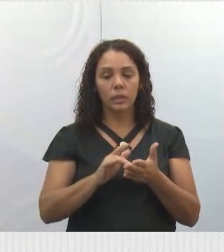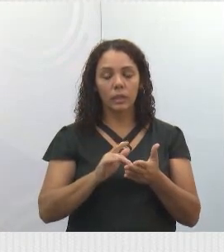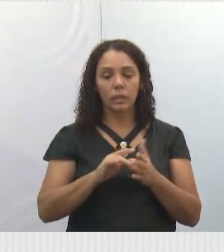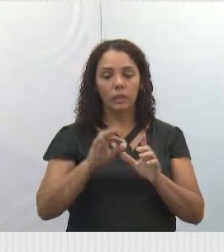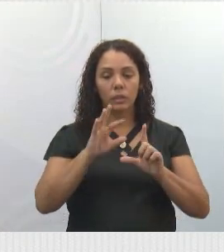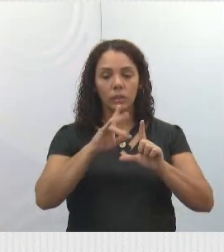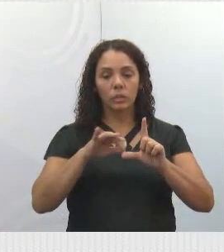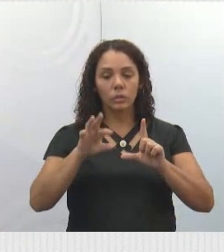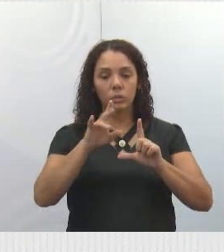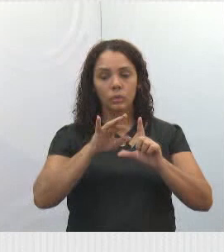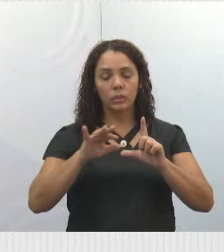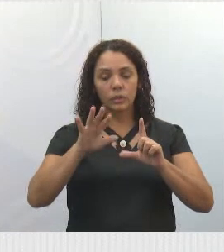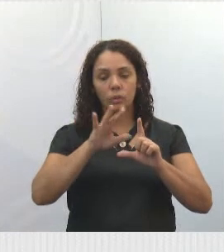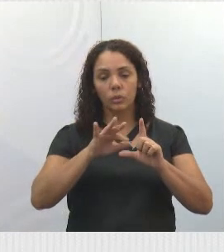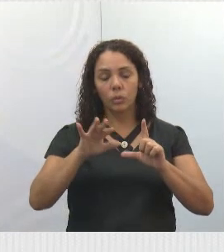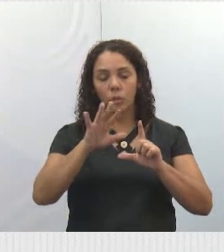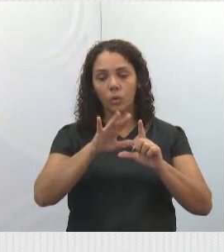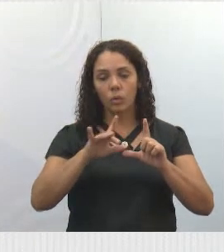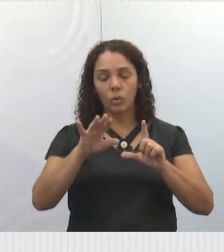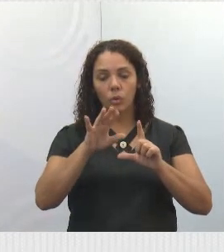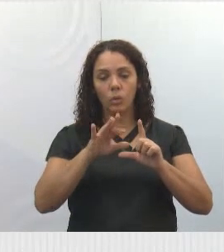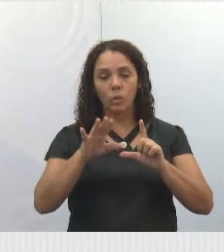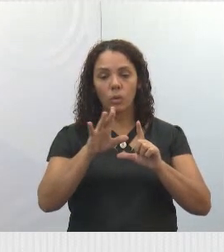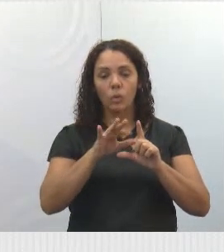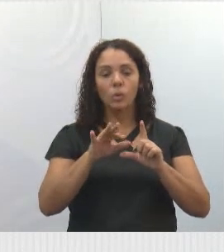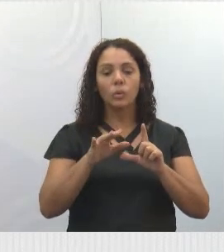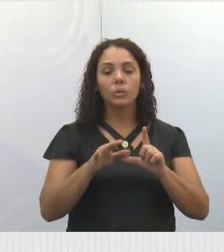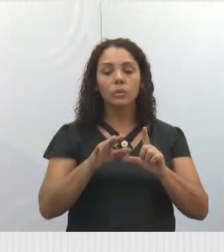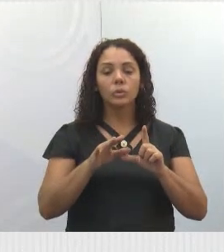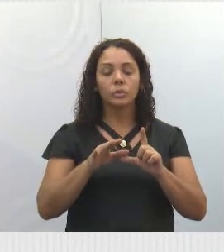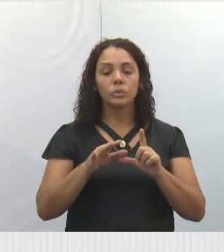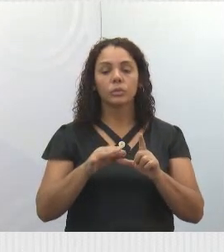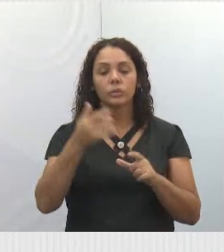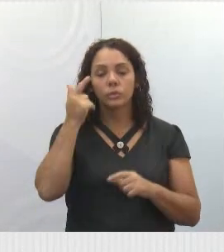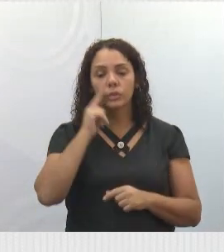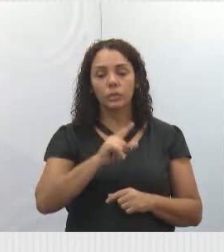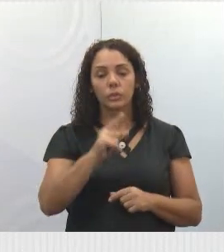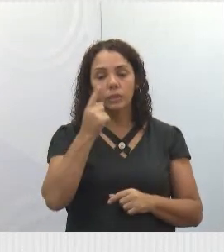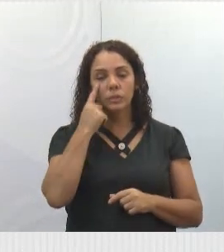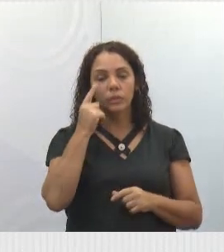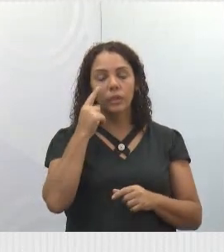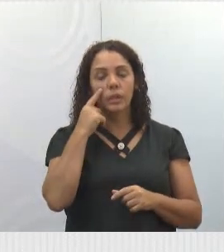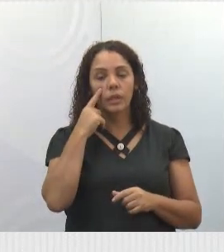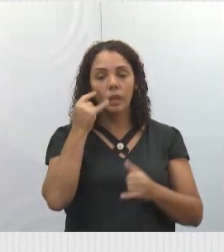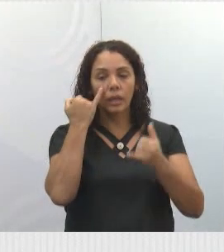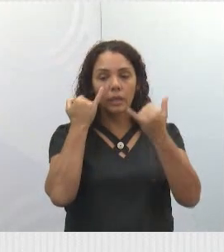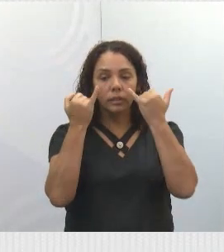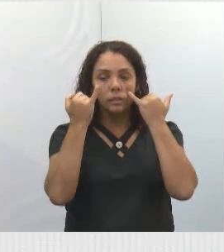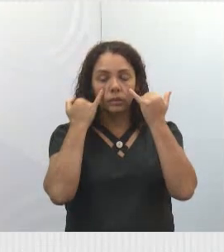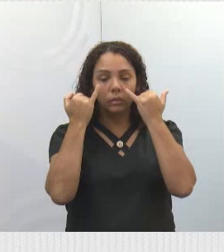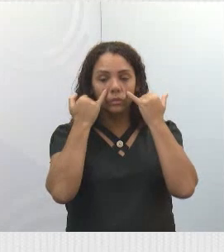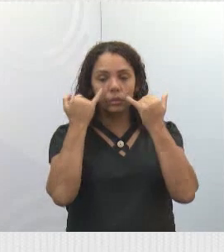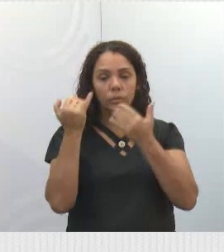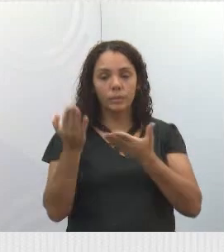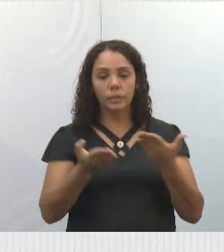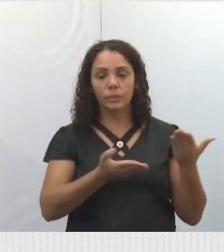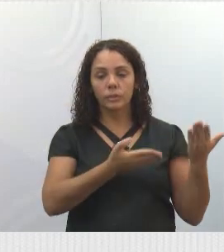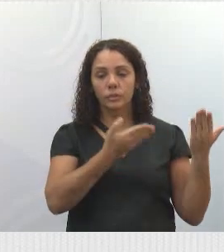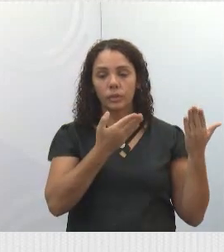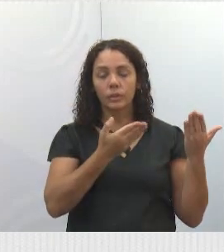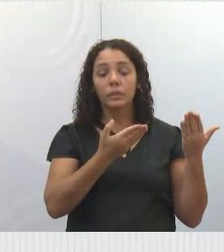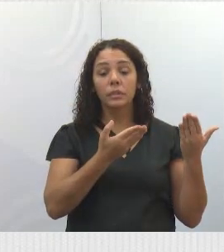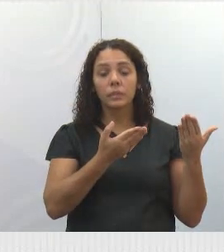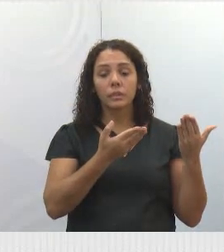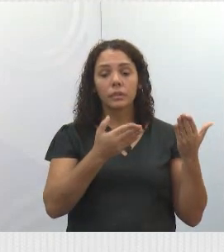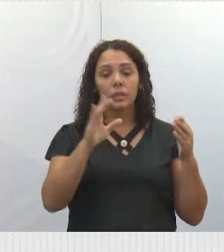que tem aí na tela. Aí você vai acessar todas essas informações que estão aí. Meu Instagram, meu